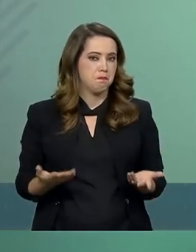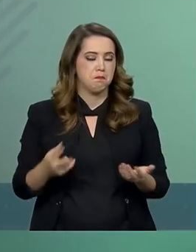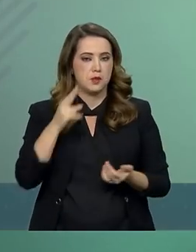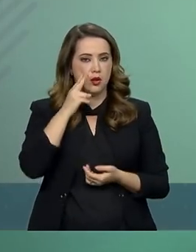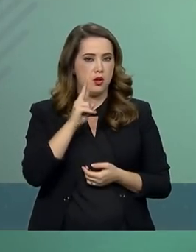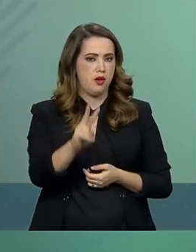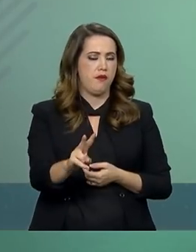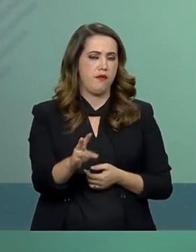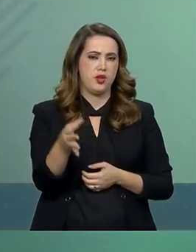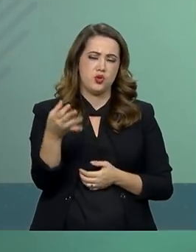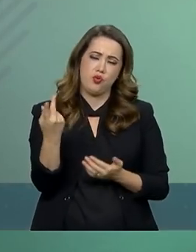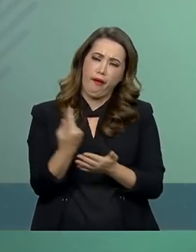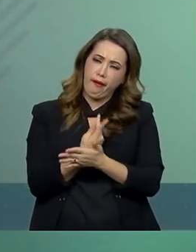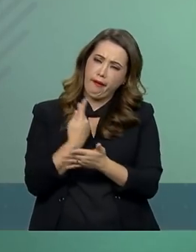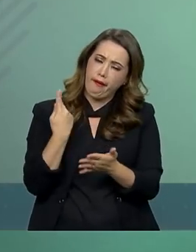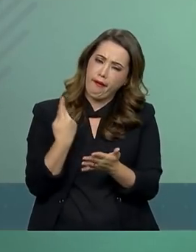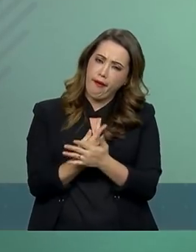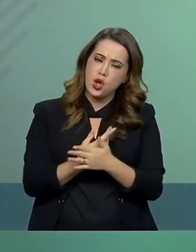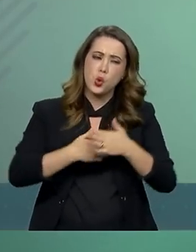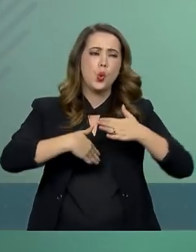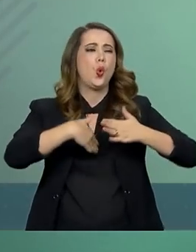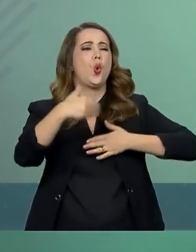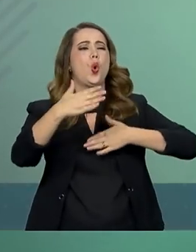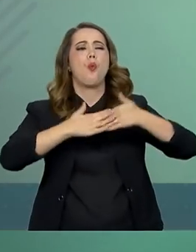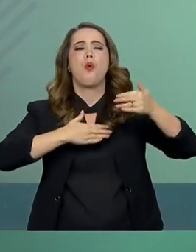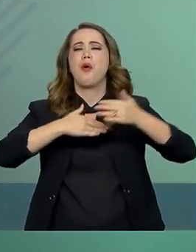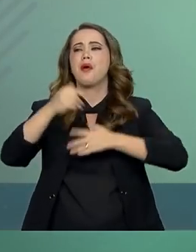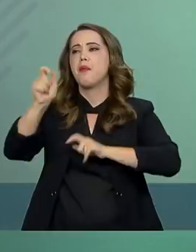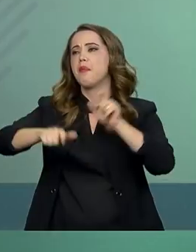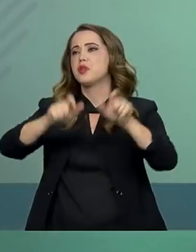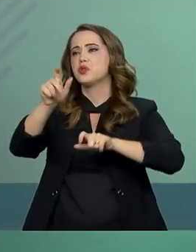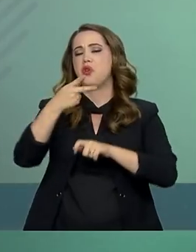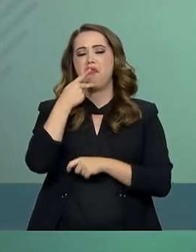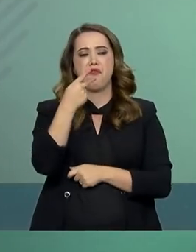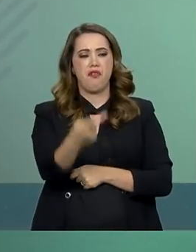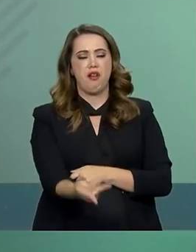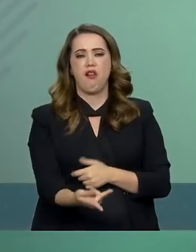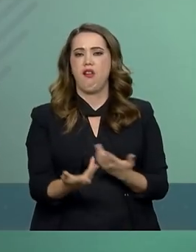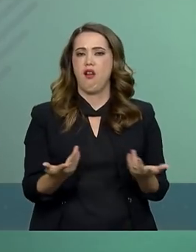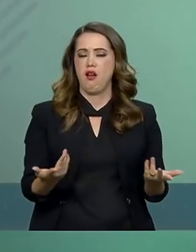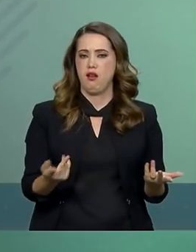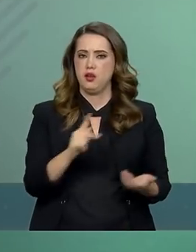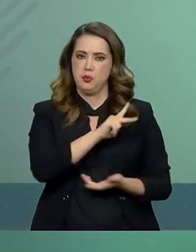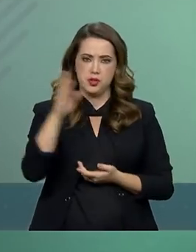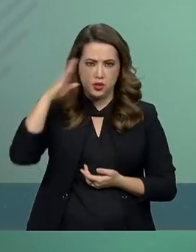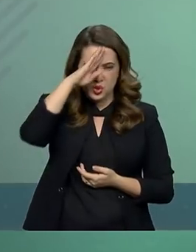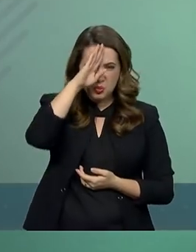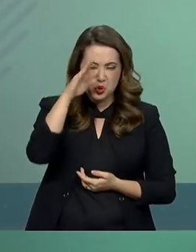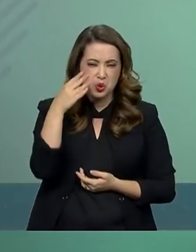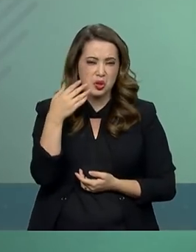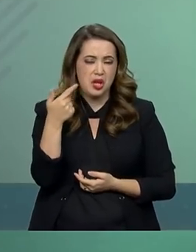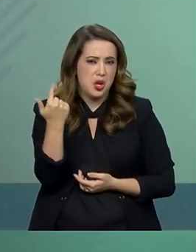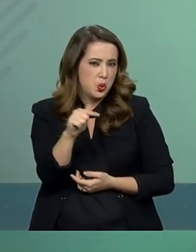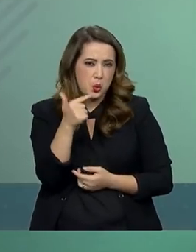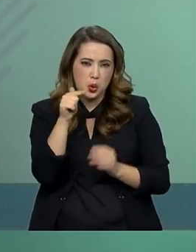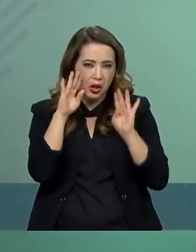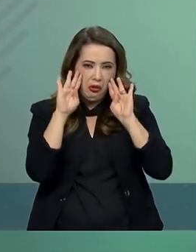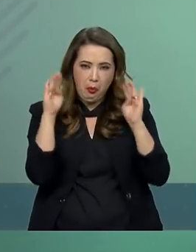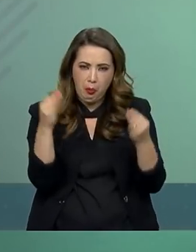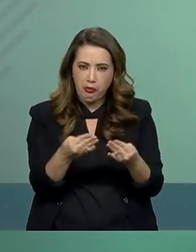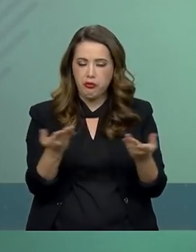parece não adequado quem quer que possa ter feito este comentário de fazê-lo em relação ao nosso presidente.